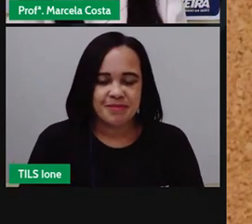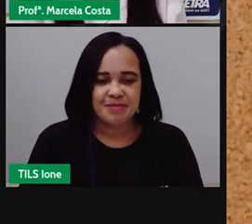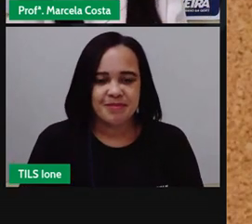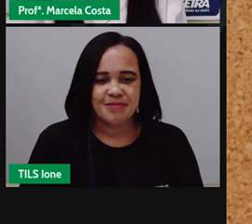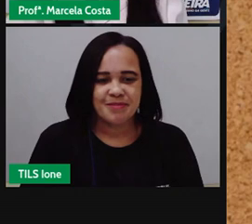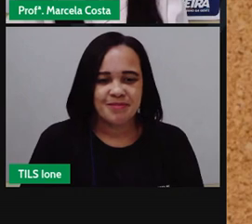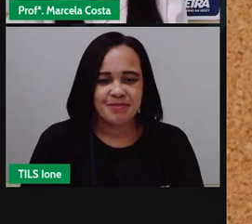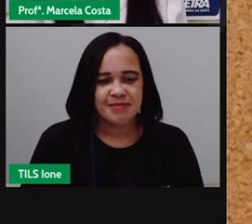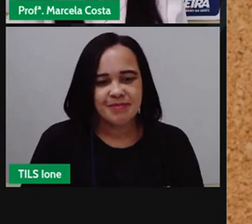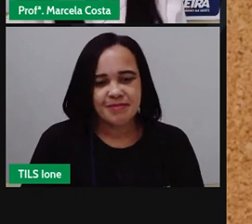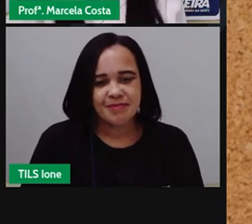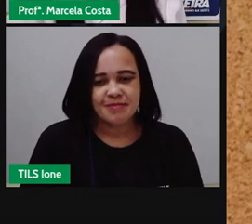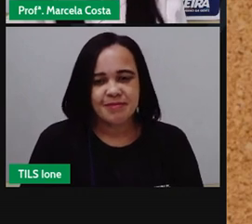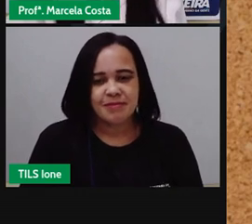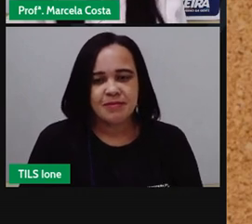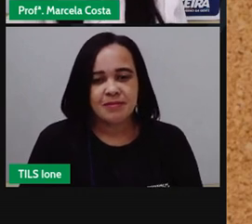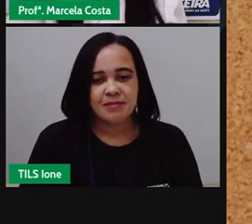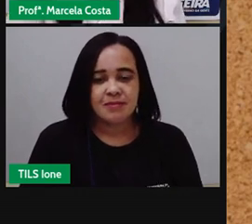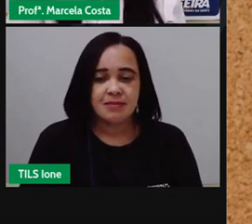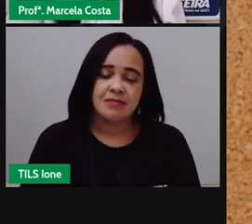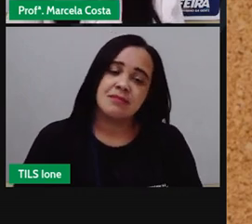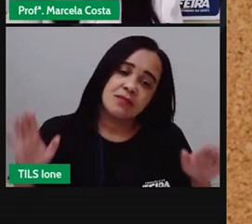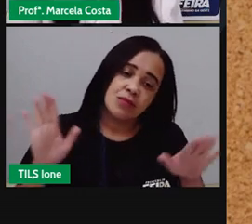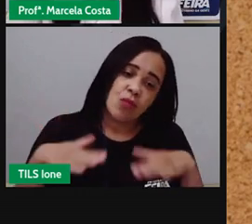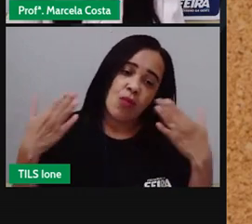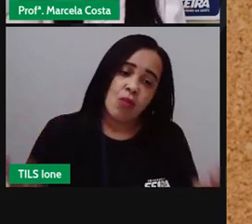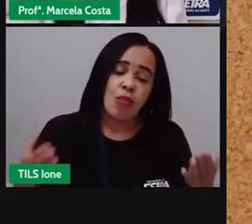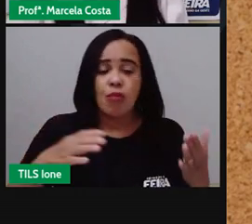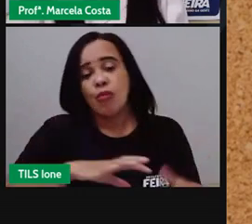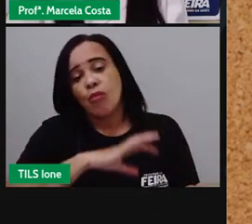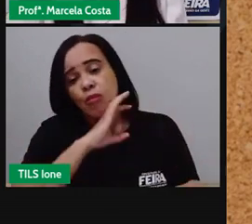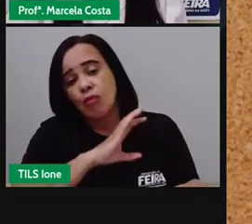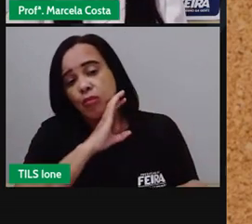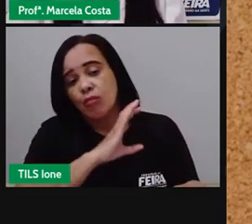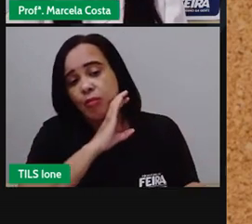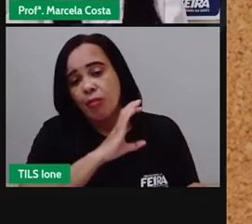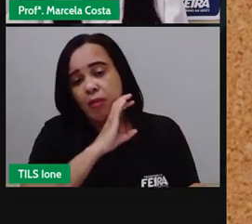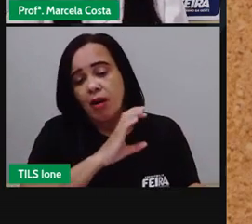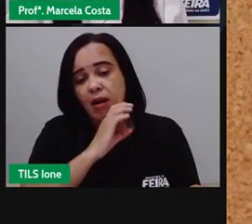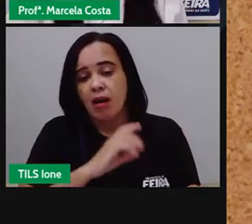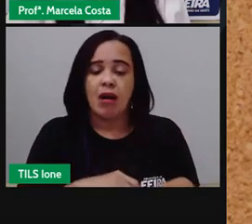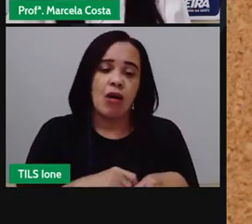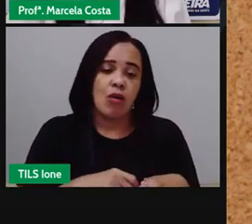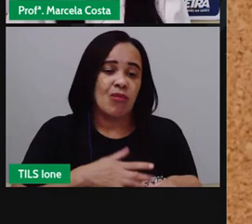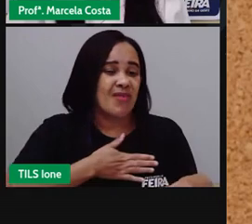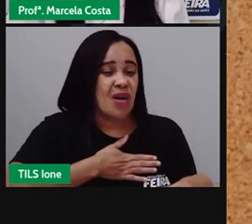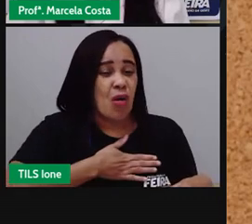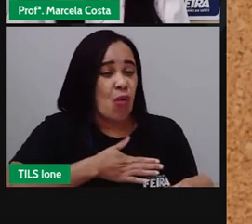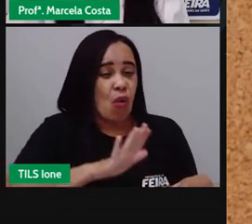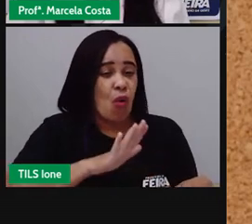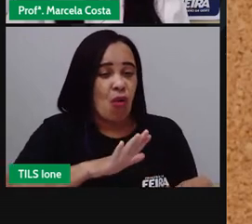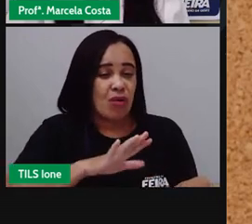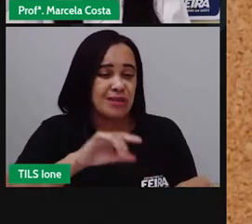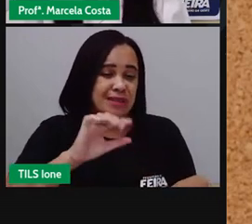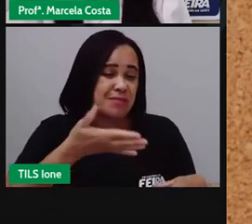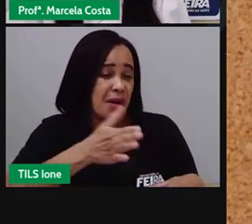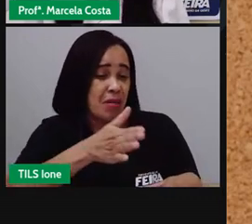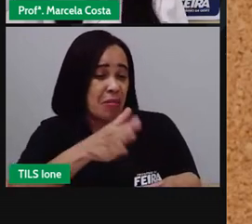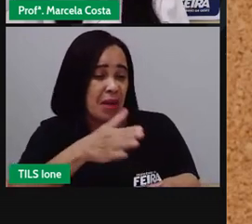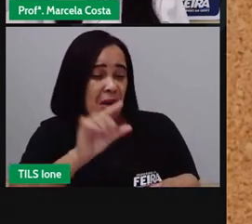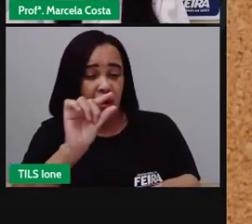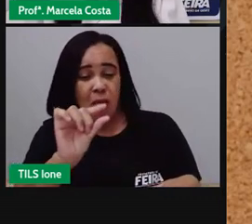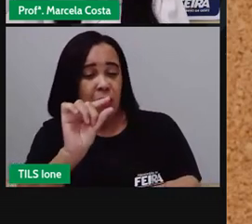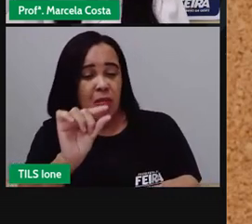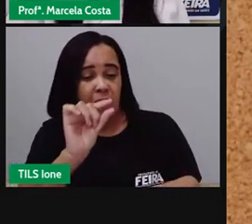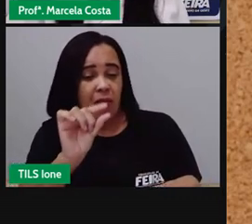cachorro então aqui qual o animal que ganhou menos votos da turma qual foi o